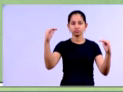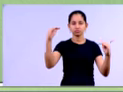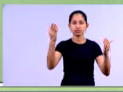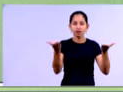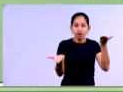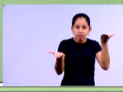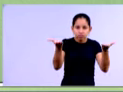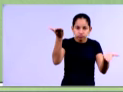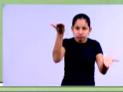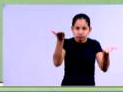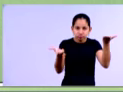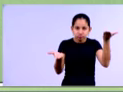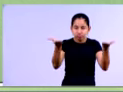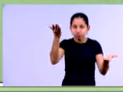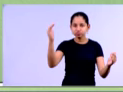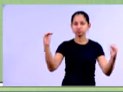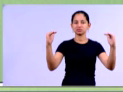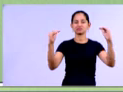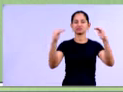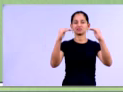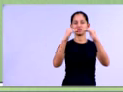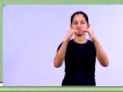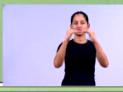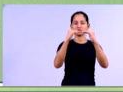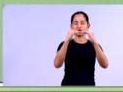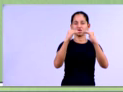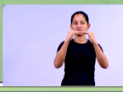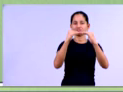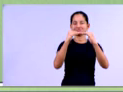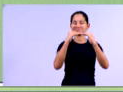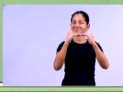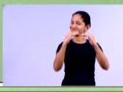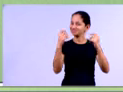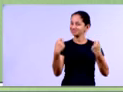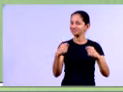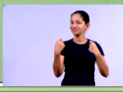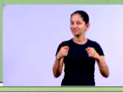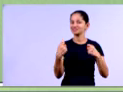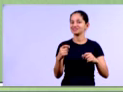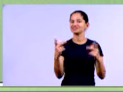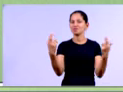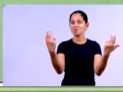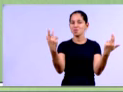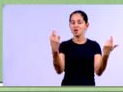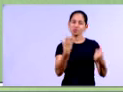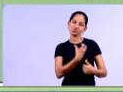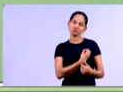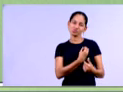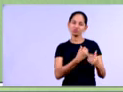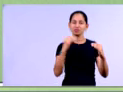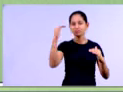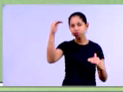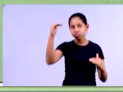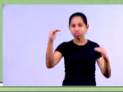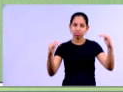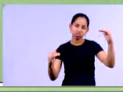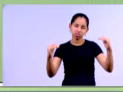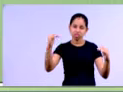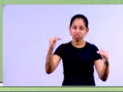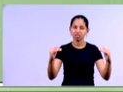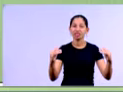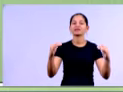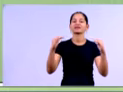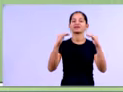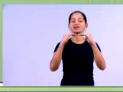balanço patrimonial. Então, o passivo circulante aqui, que é o total de 840.536, se nós dividirmos pelo total